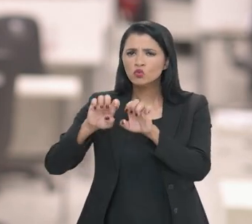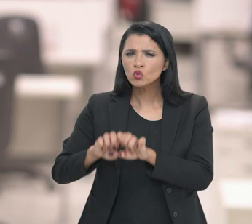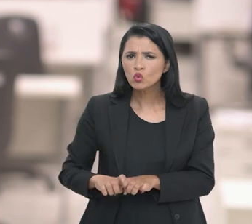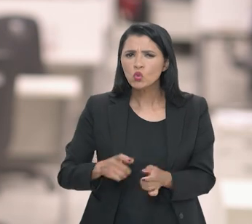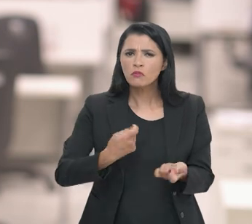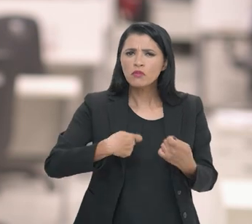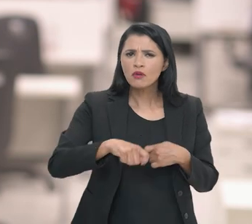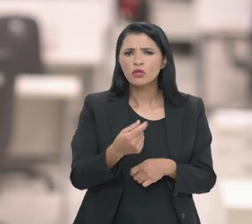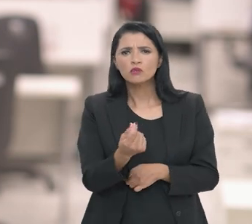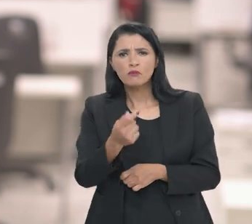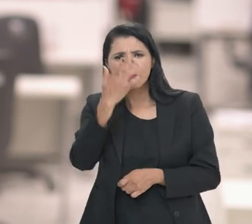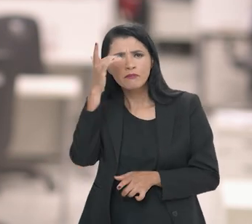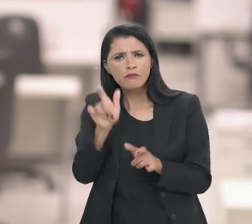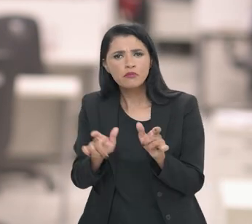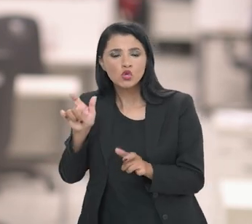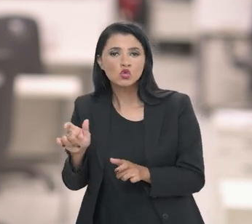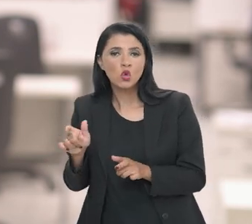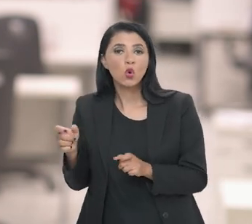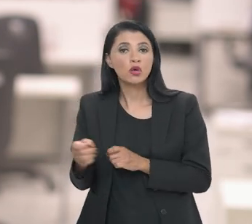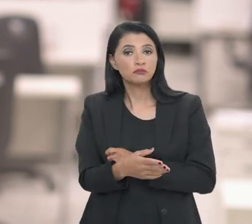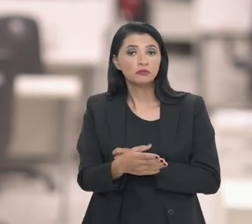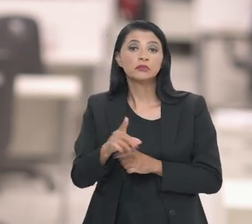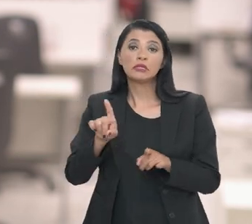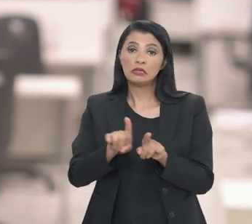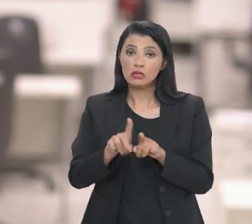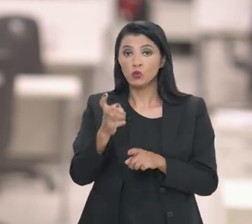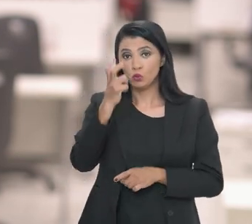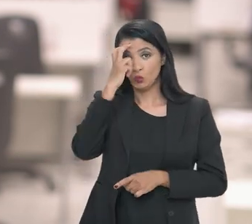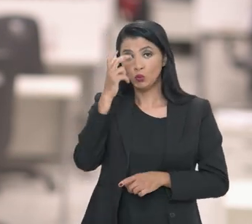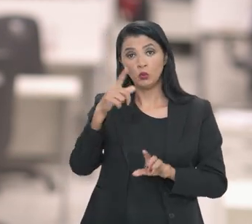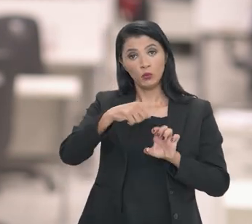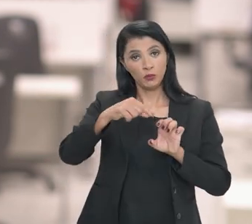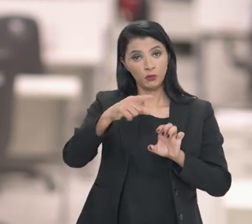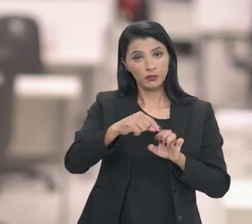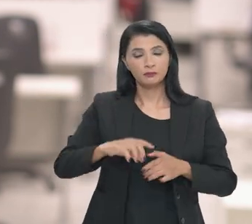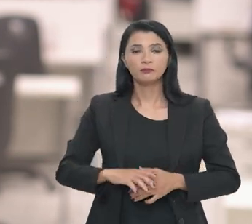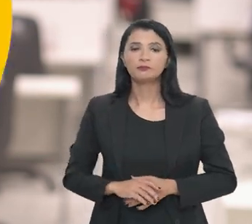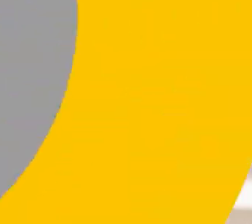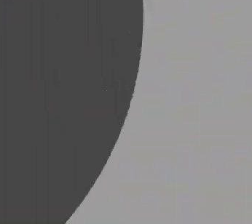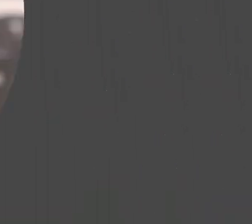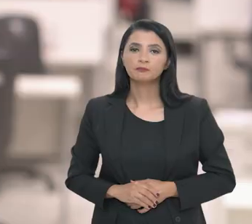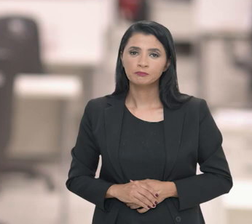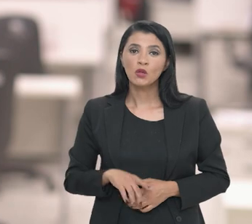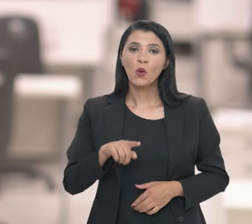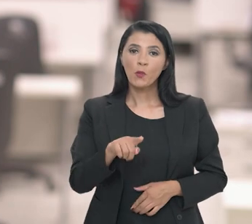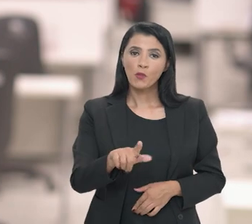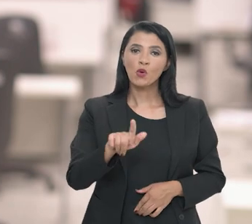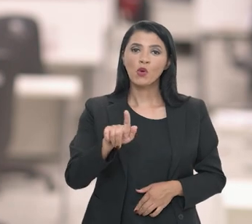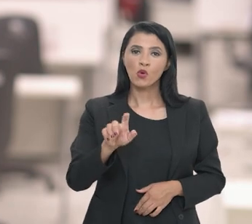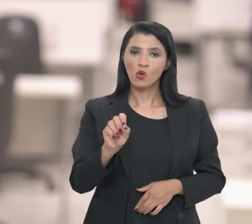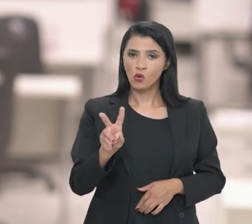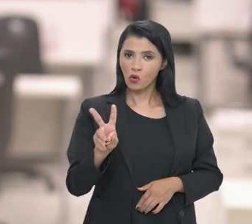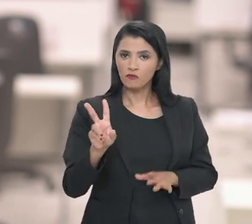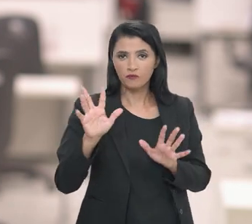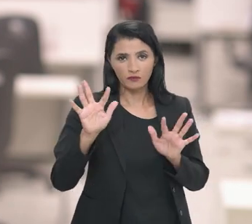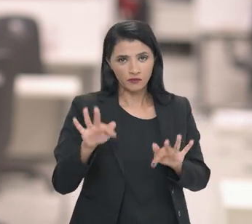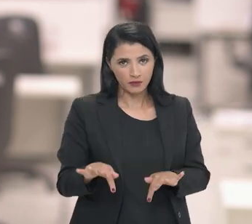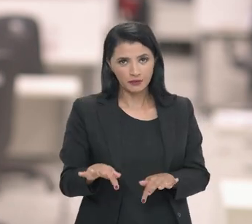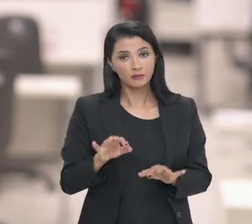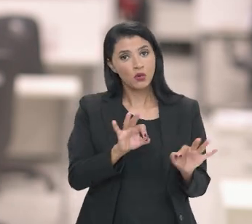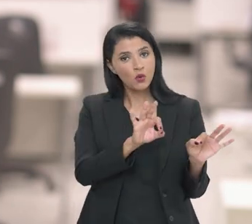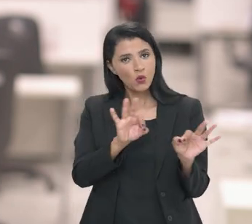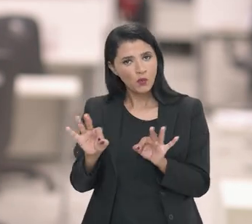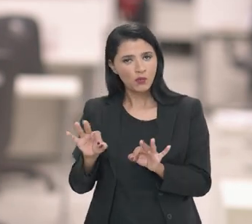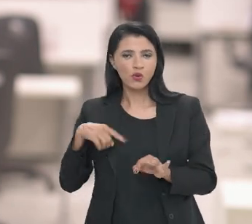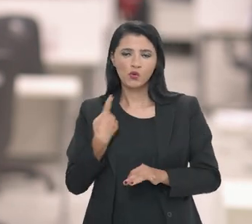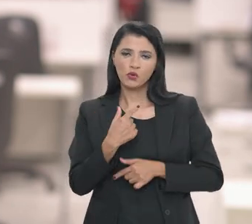infraestrutura, mercado, capital humano, inovação e cultura empreendedora. E o ponto gobe de hoje fica por aqui.